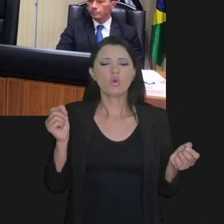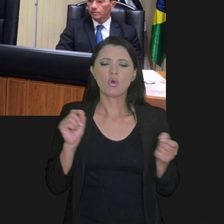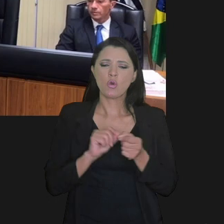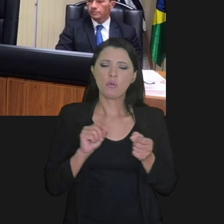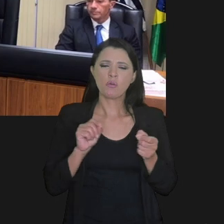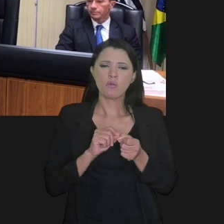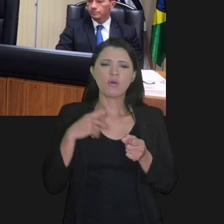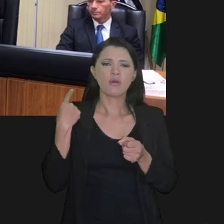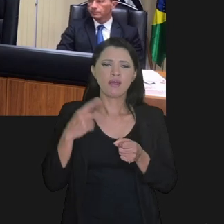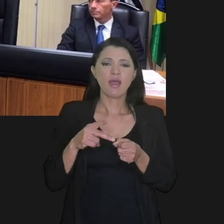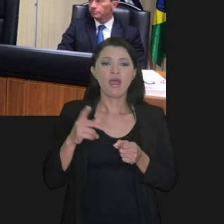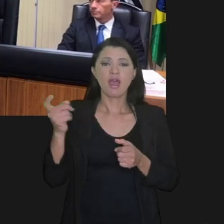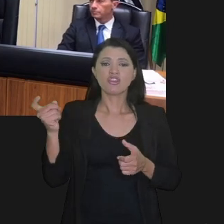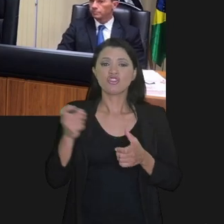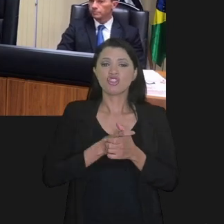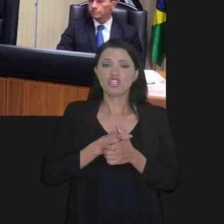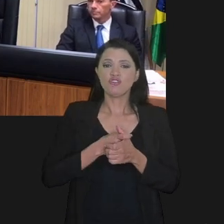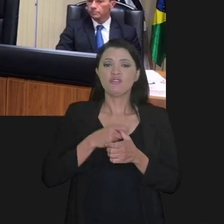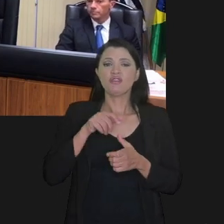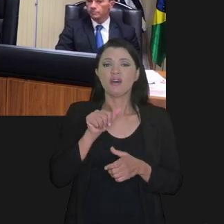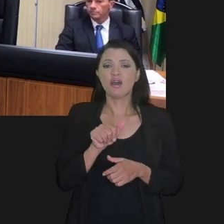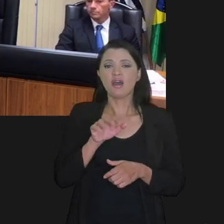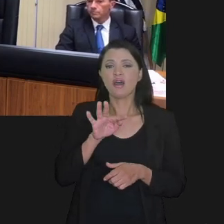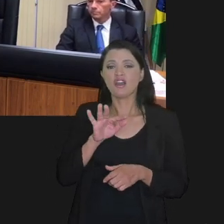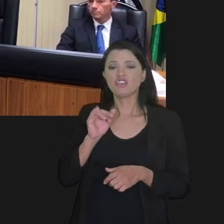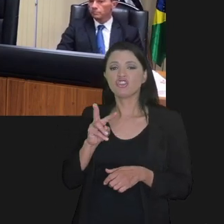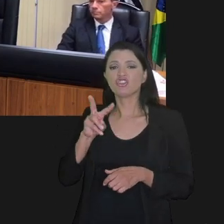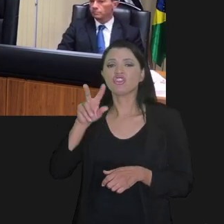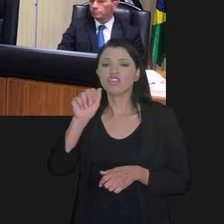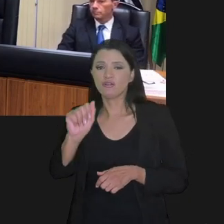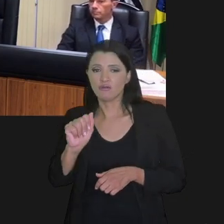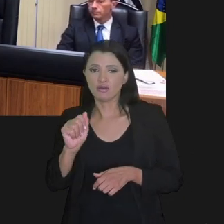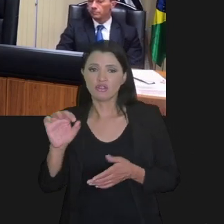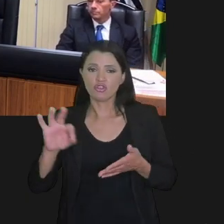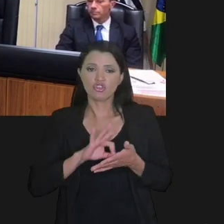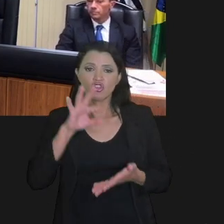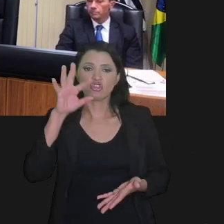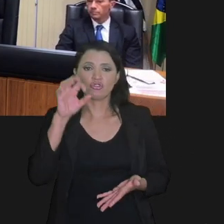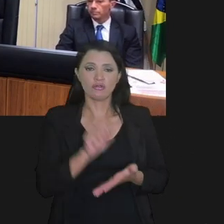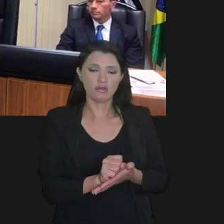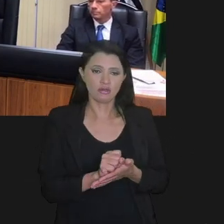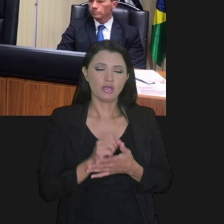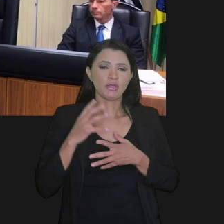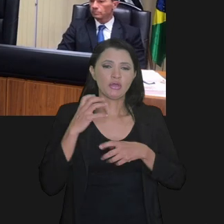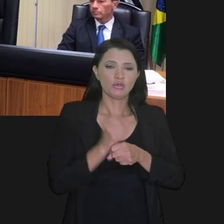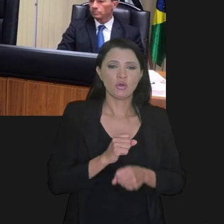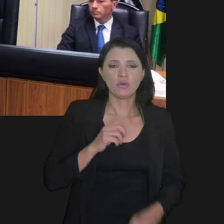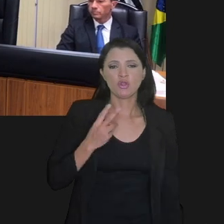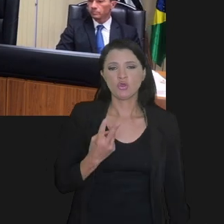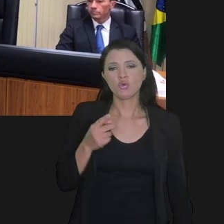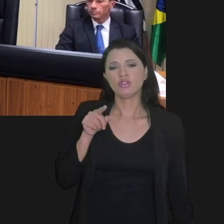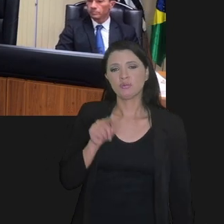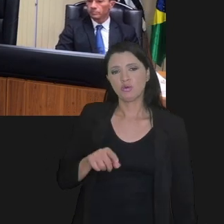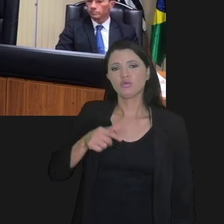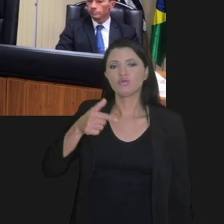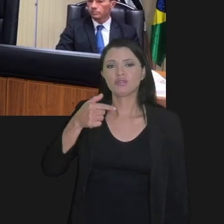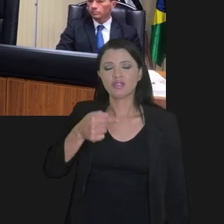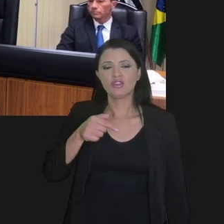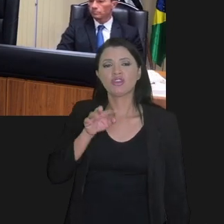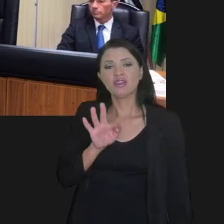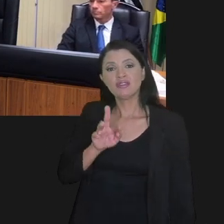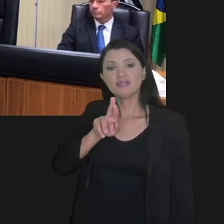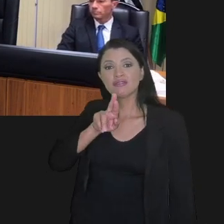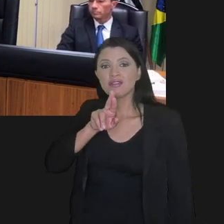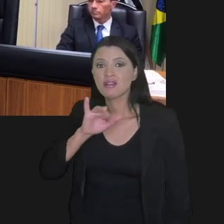a gente veja como é composto o estoque da dívida ativa da União hoje, aquela dívida já inscrita. São cerca de 2